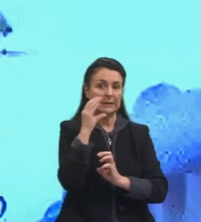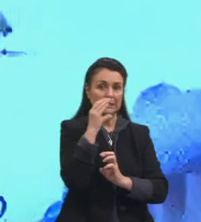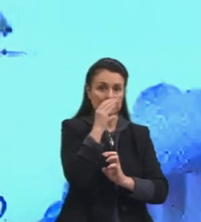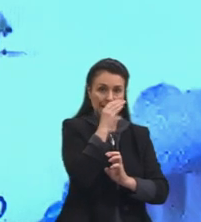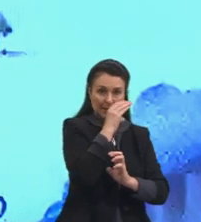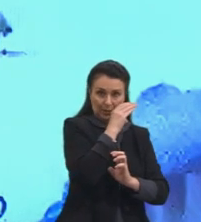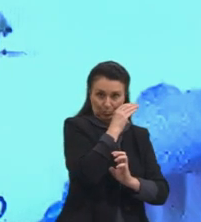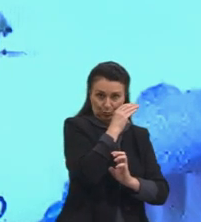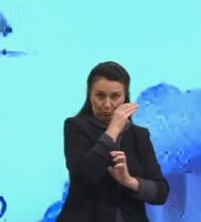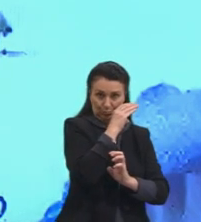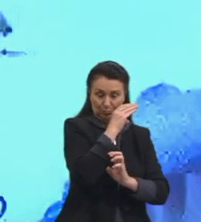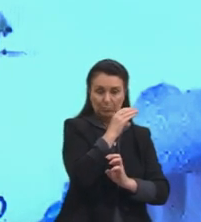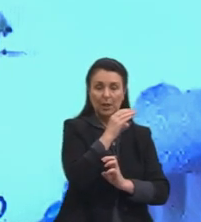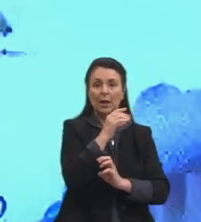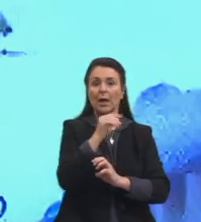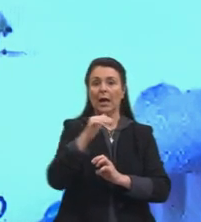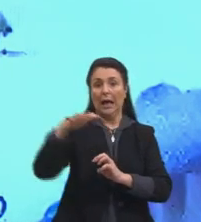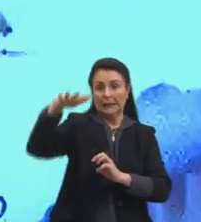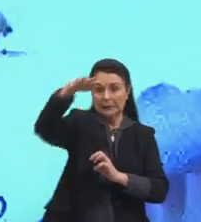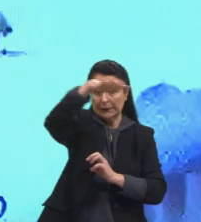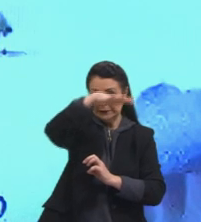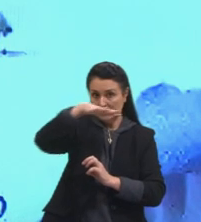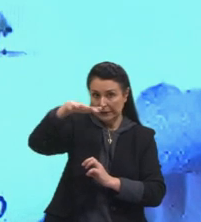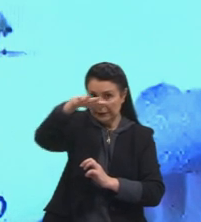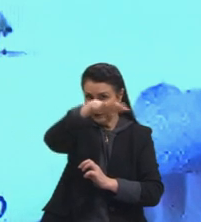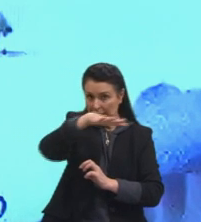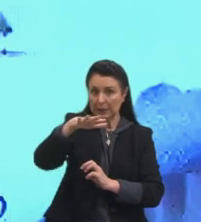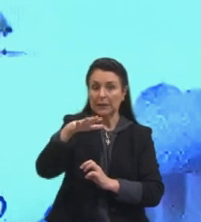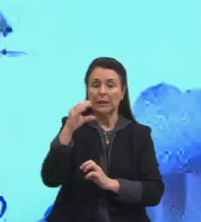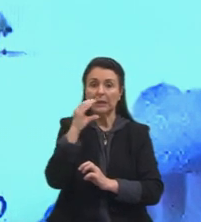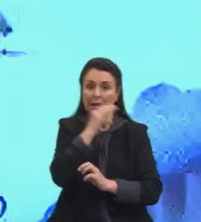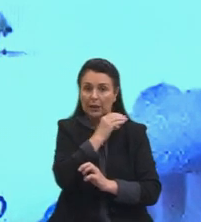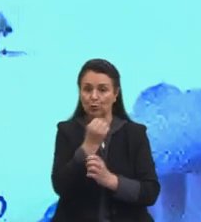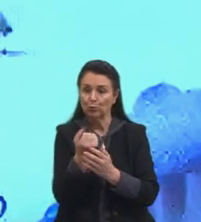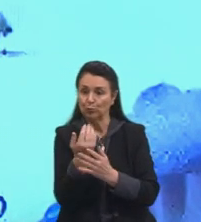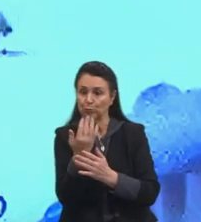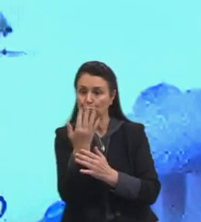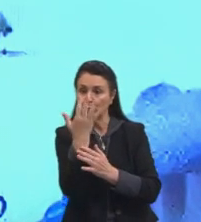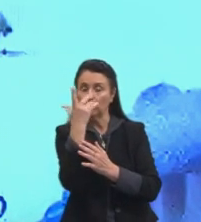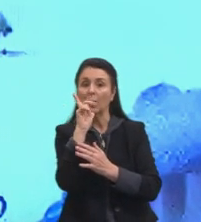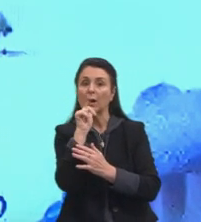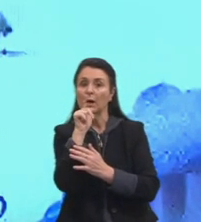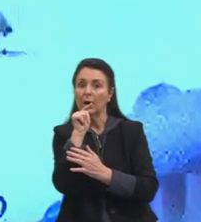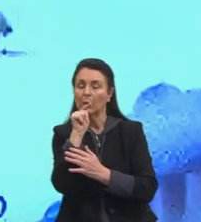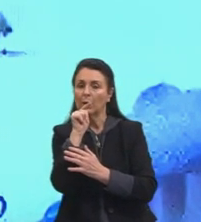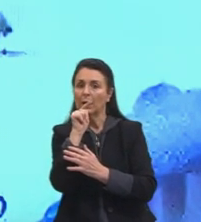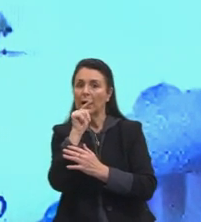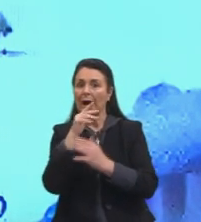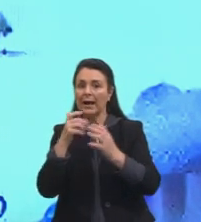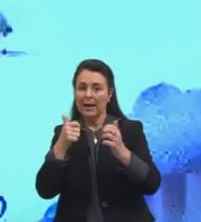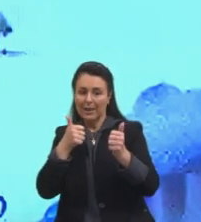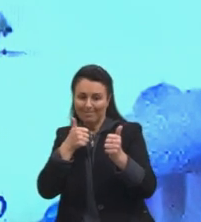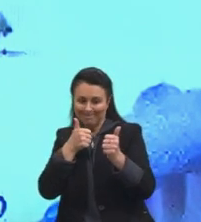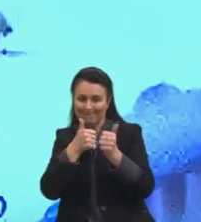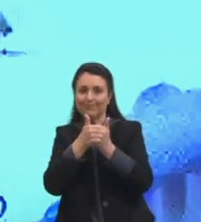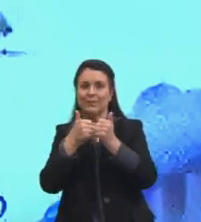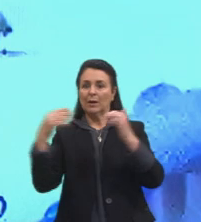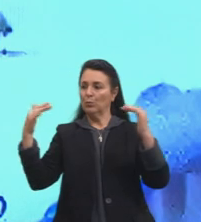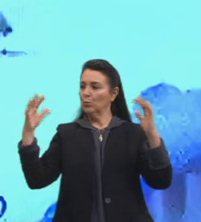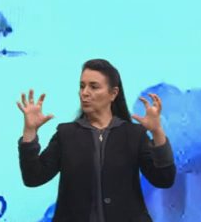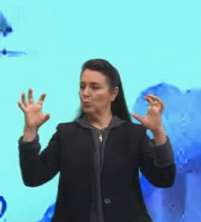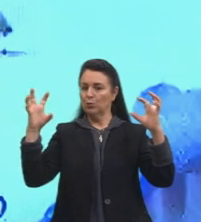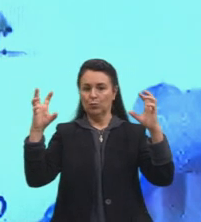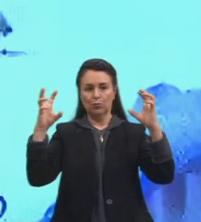historicamente é um local quente, se é quente, tu vai ter mais vapor d'água. Em compensação, quando bate de frente, né, numa